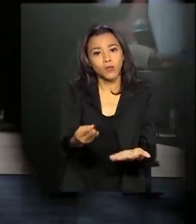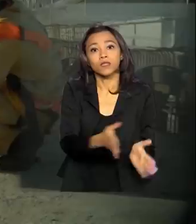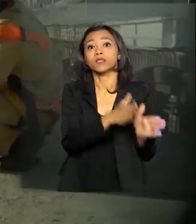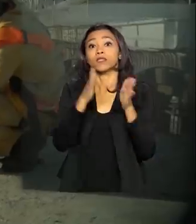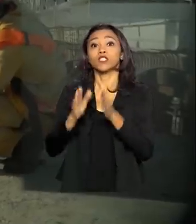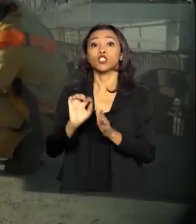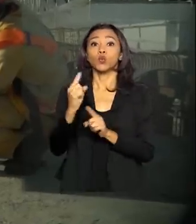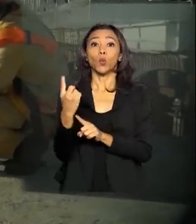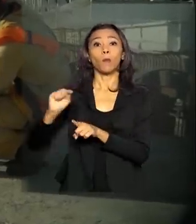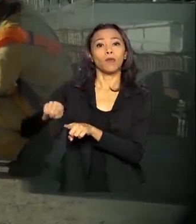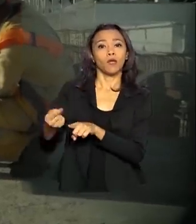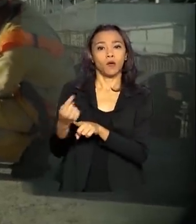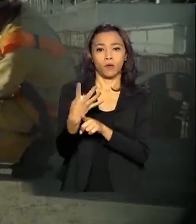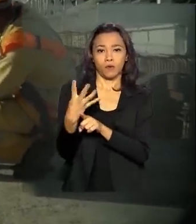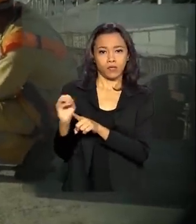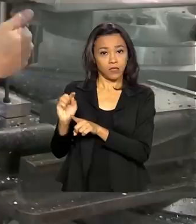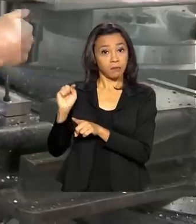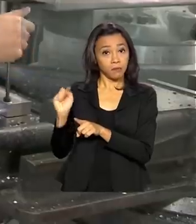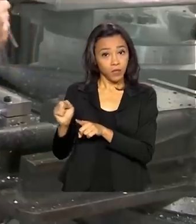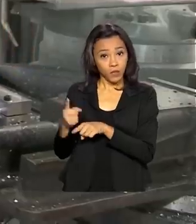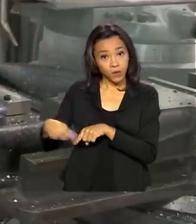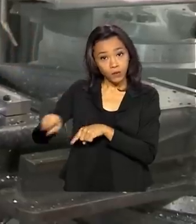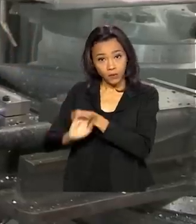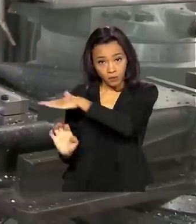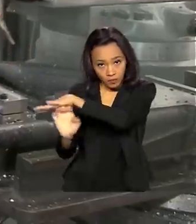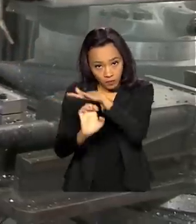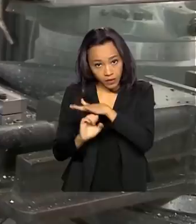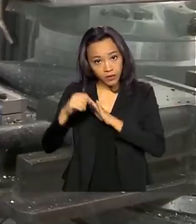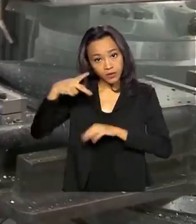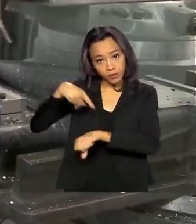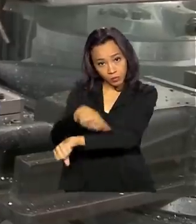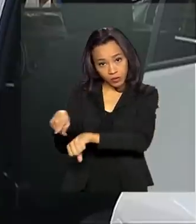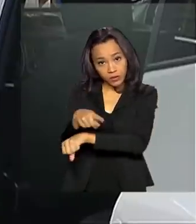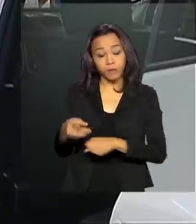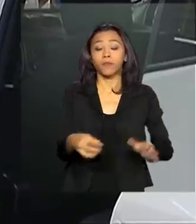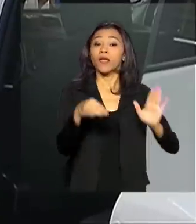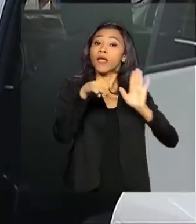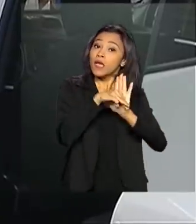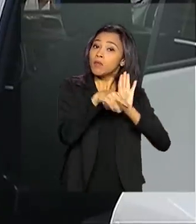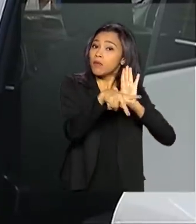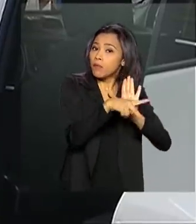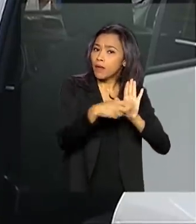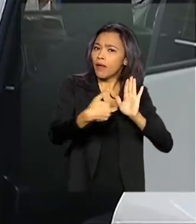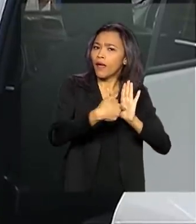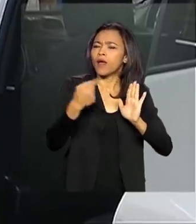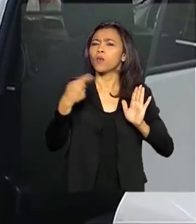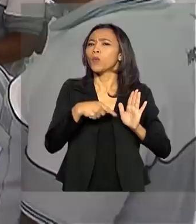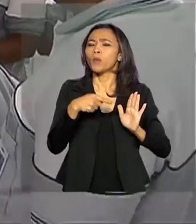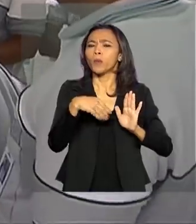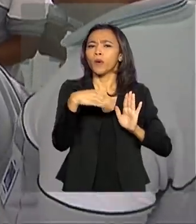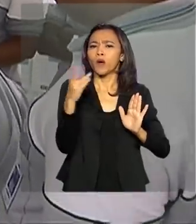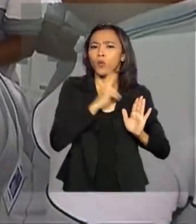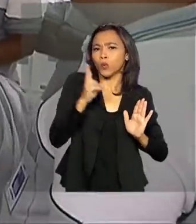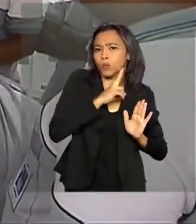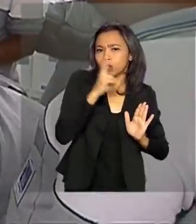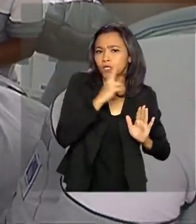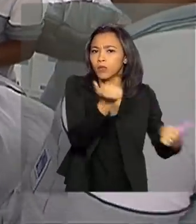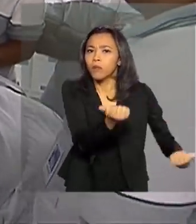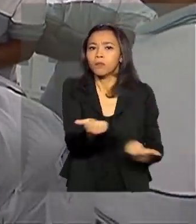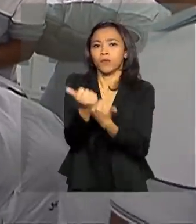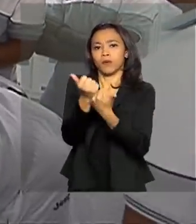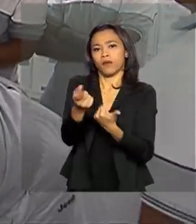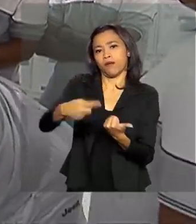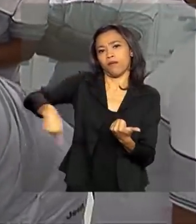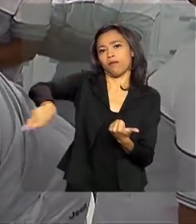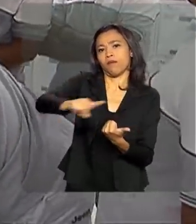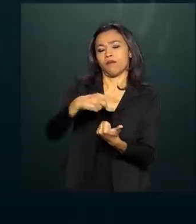de pequenas e médias empresas do país. A MP faz parte do programa emergencial do suporte a empregos e